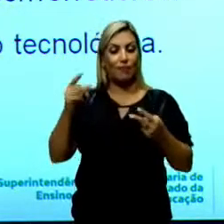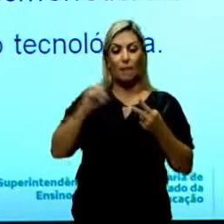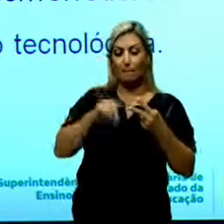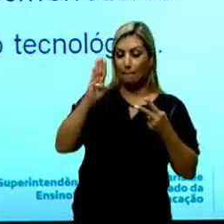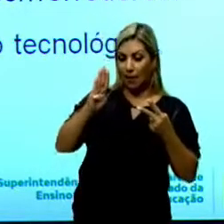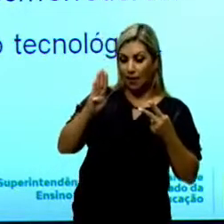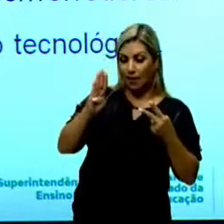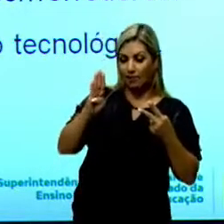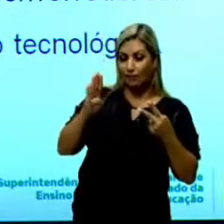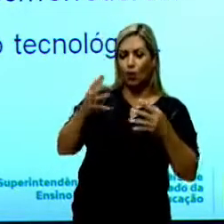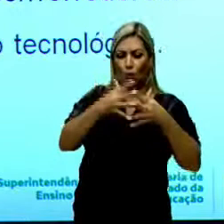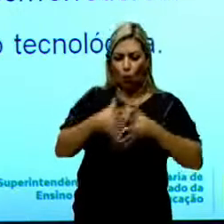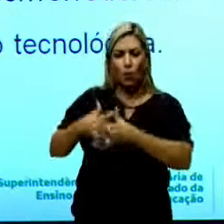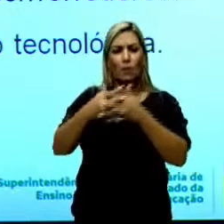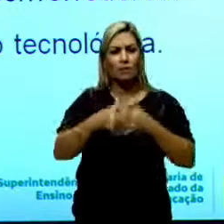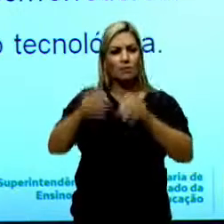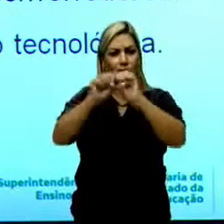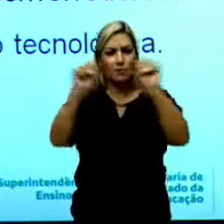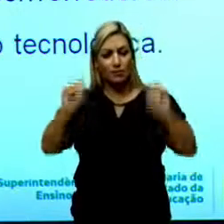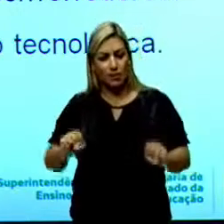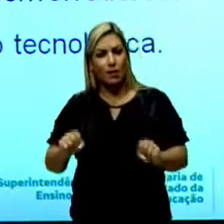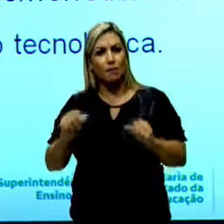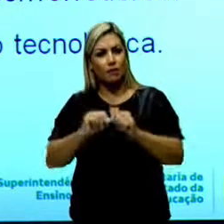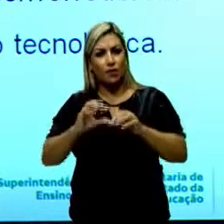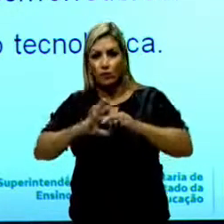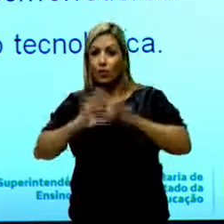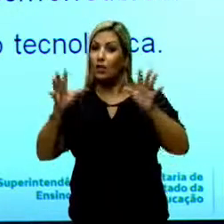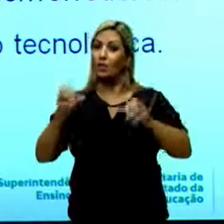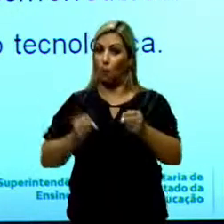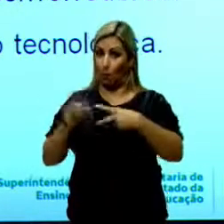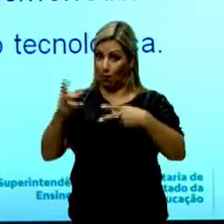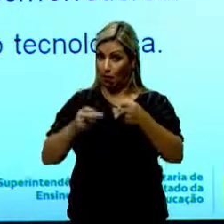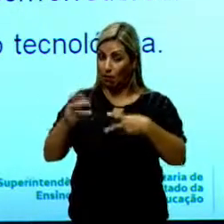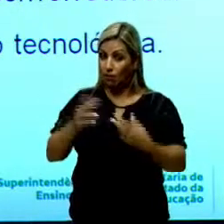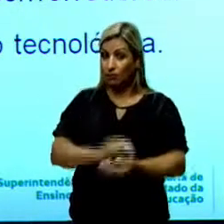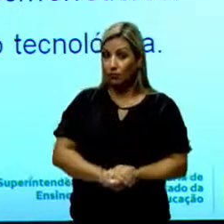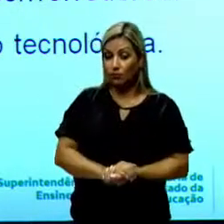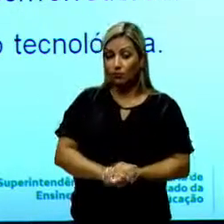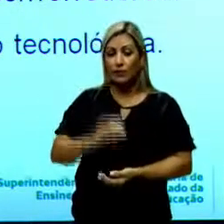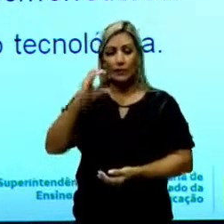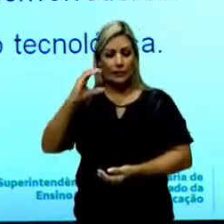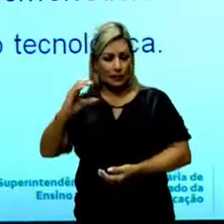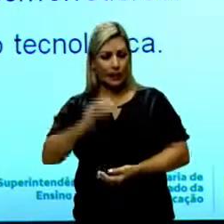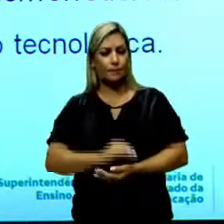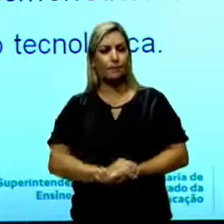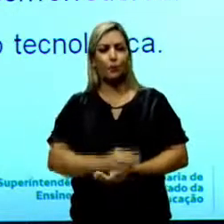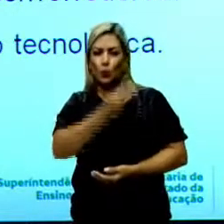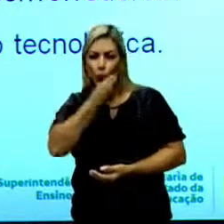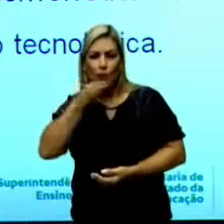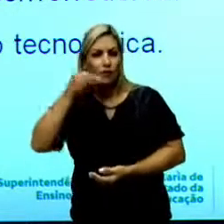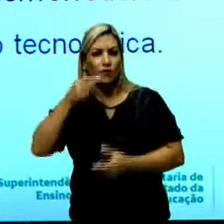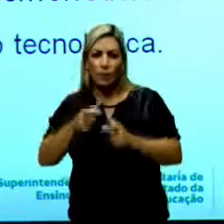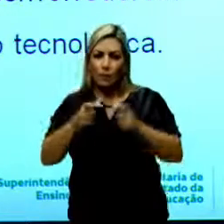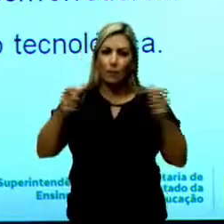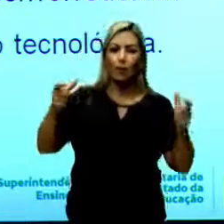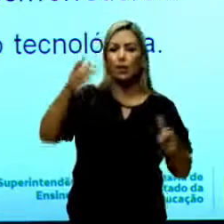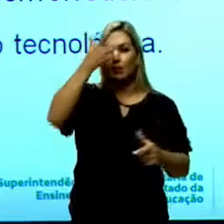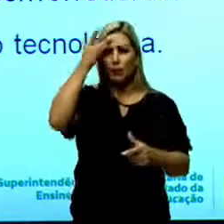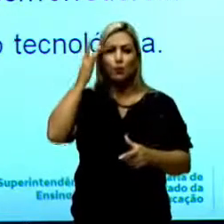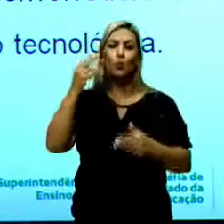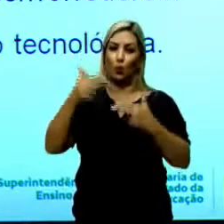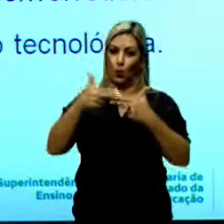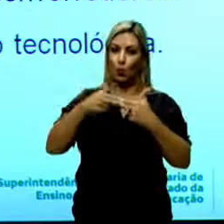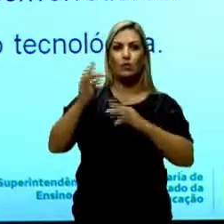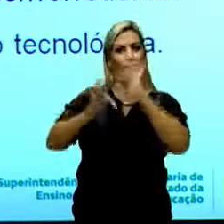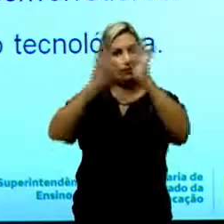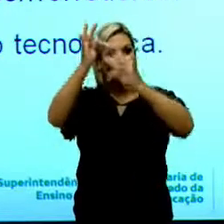complexifica os sistemas operacionais disponíveis no mercado? Alternativa C, qualifica o maior número de pessoas para